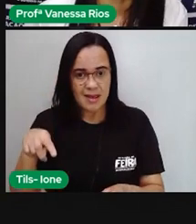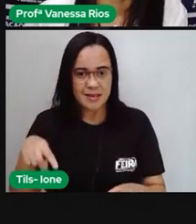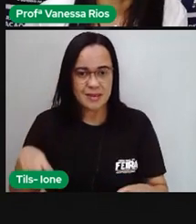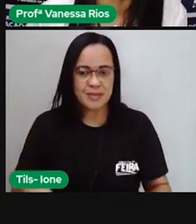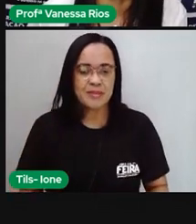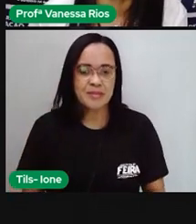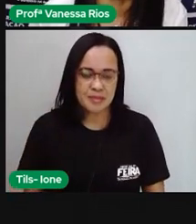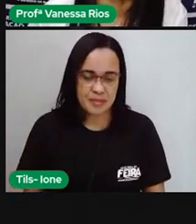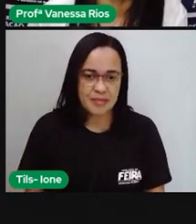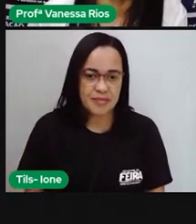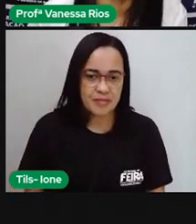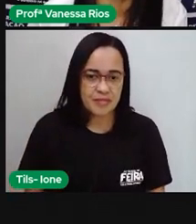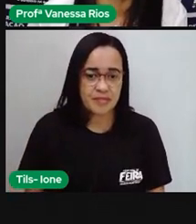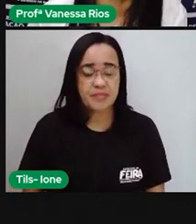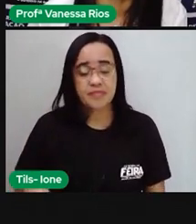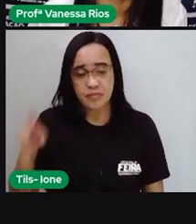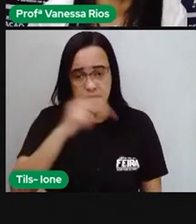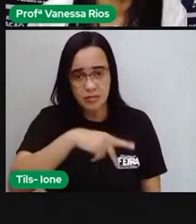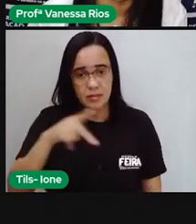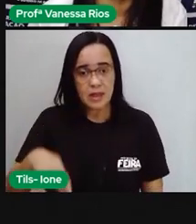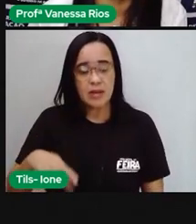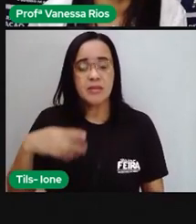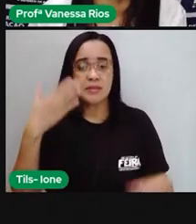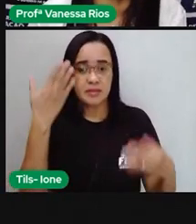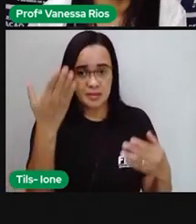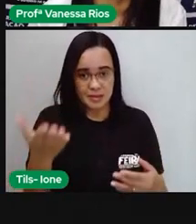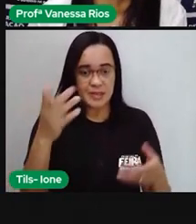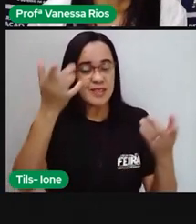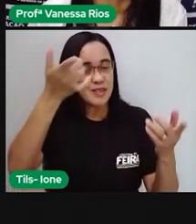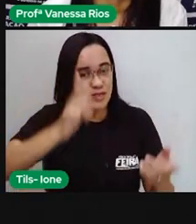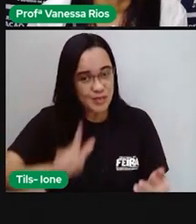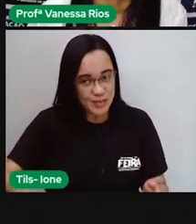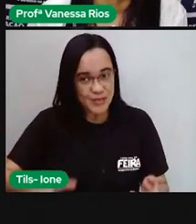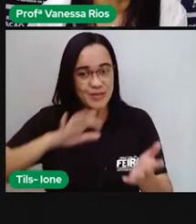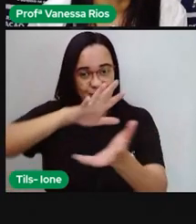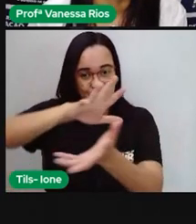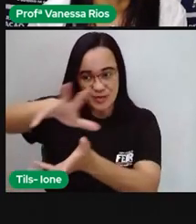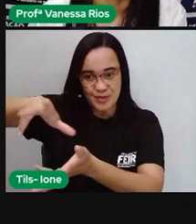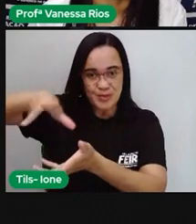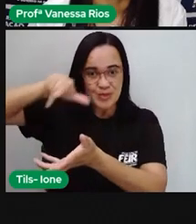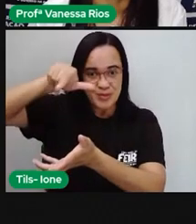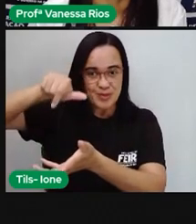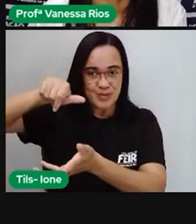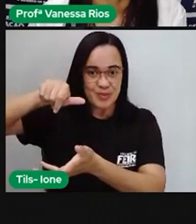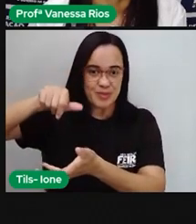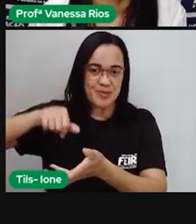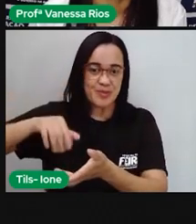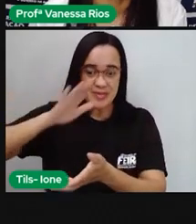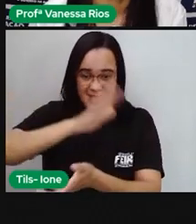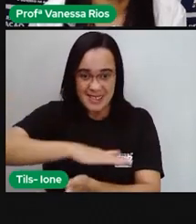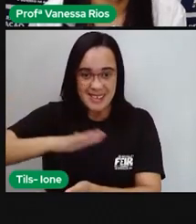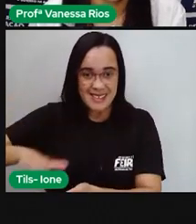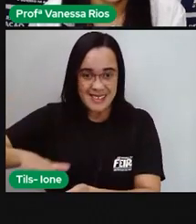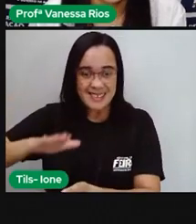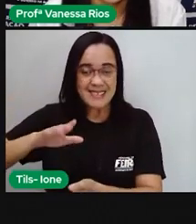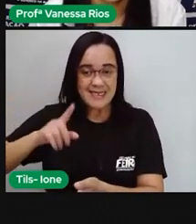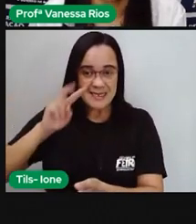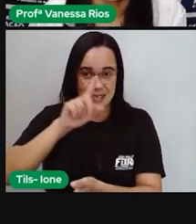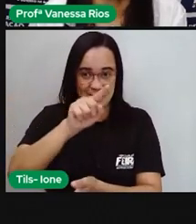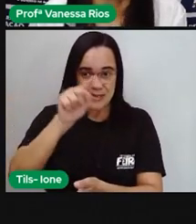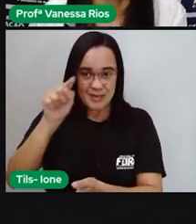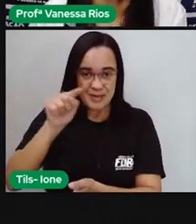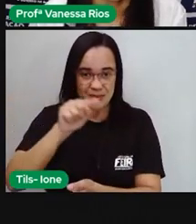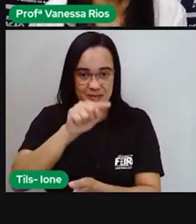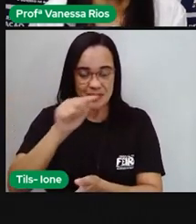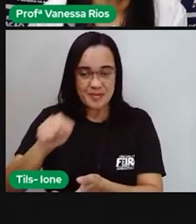A Pró traz novamente aí a mesma imagem, não é? Ilustrando aí as diferenças